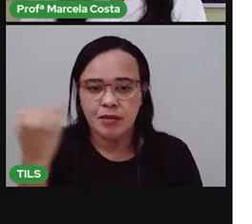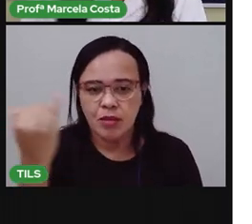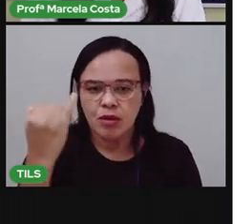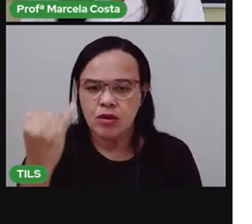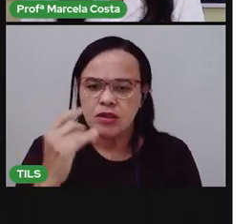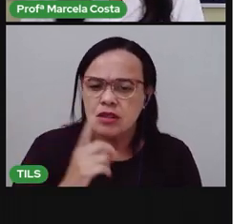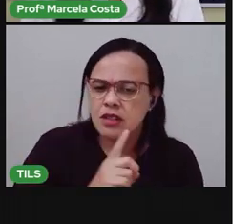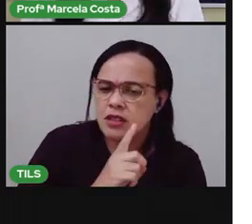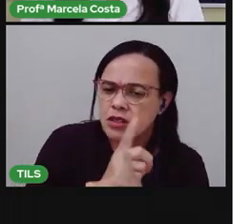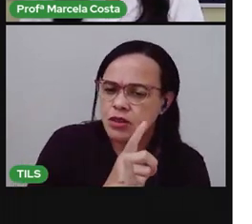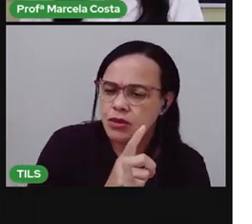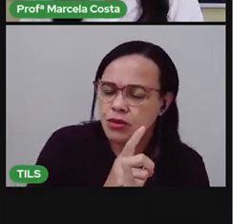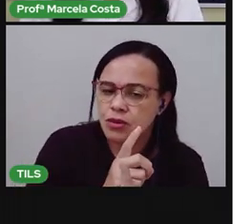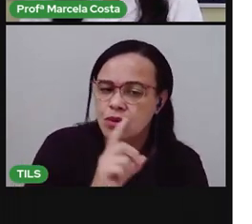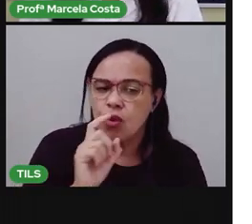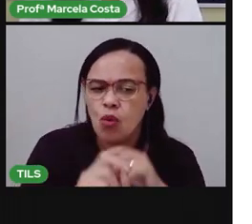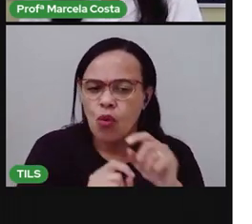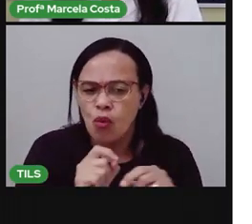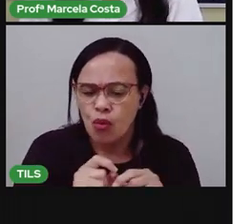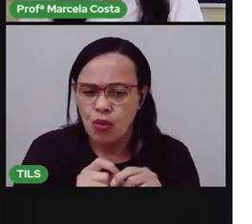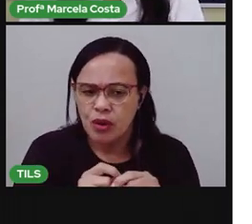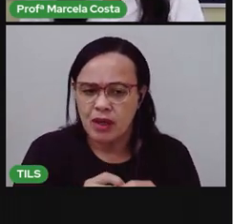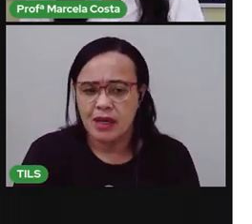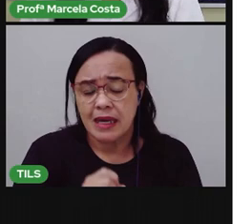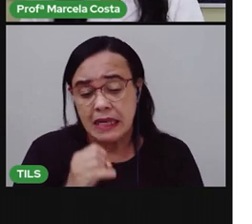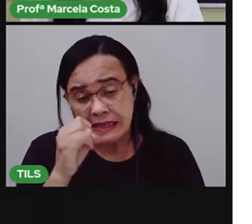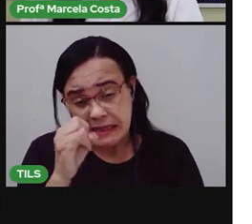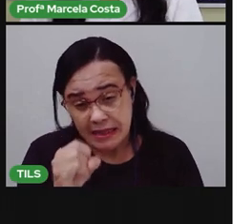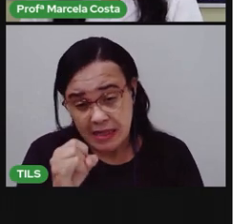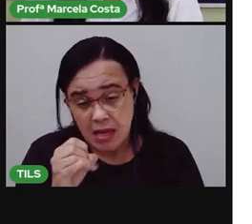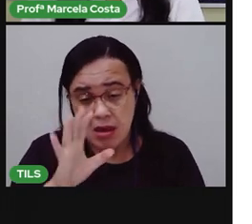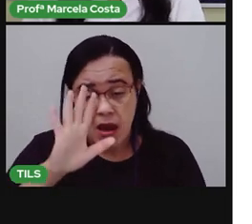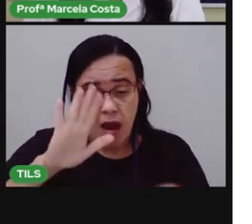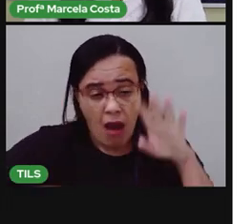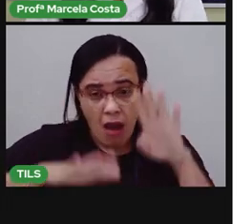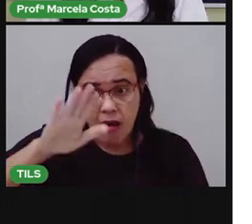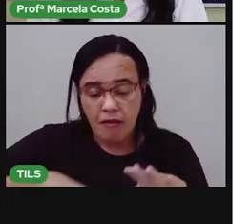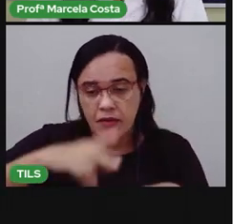produto que pode te causar alergia.